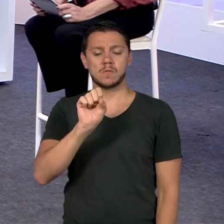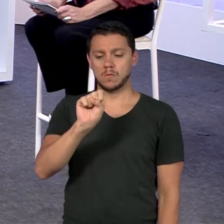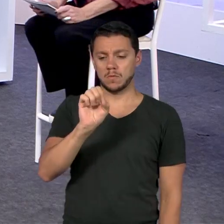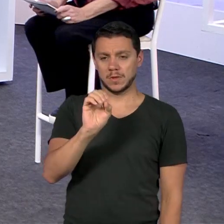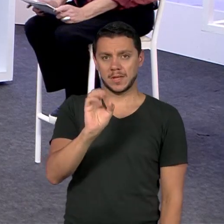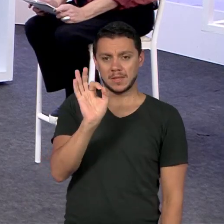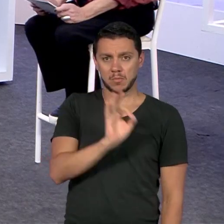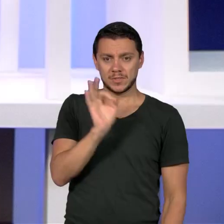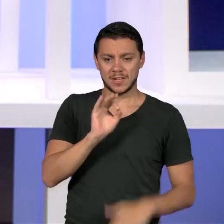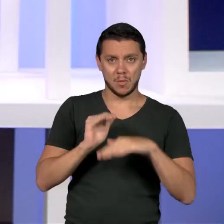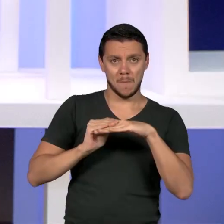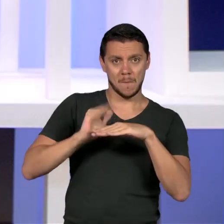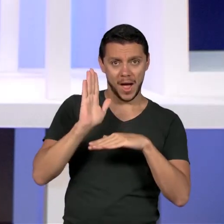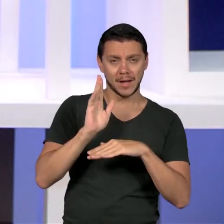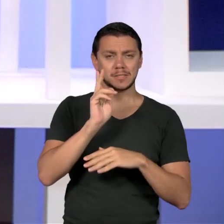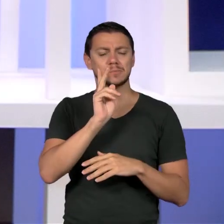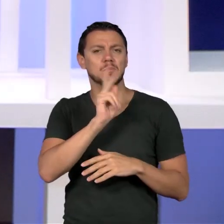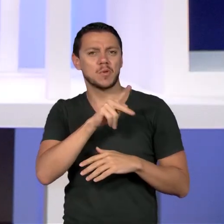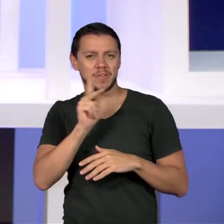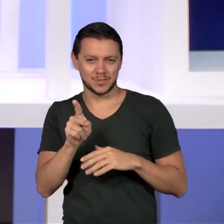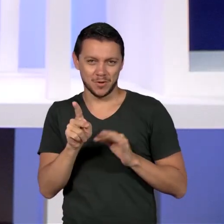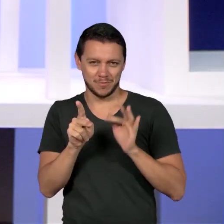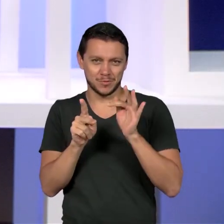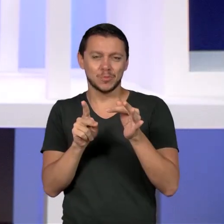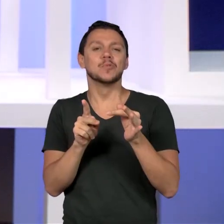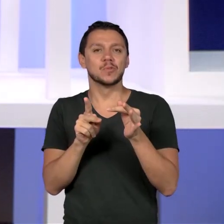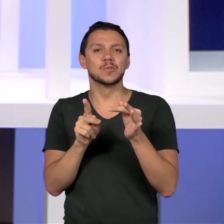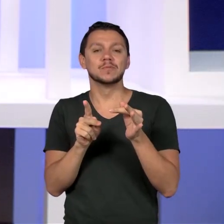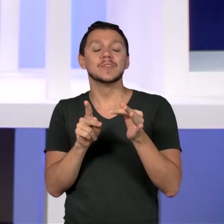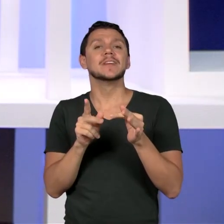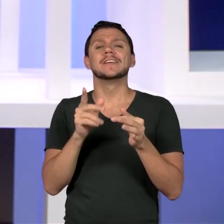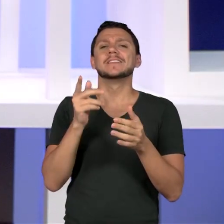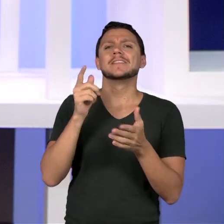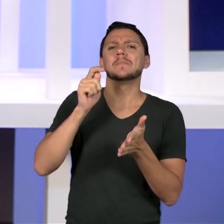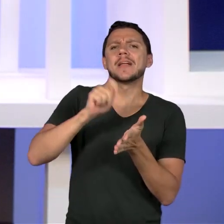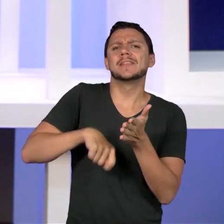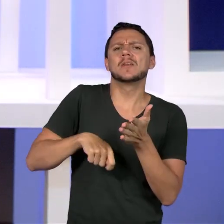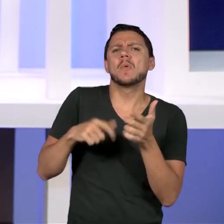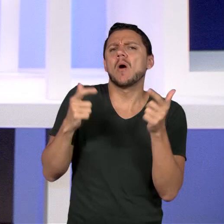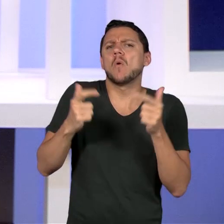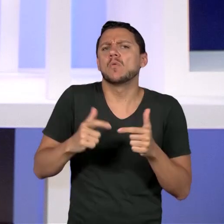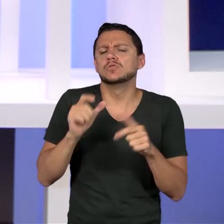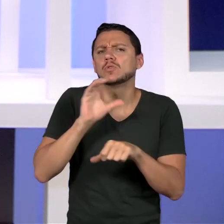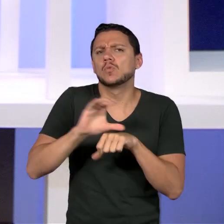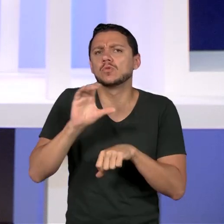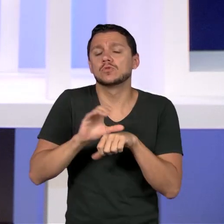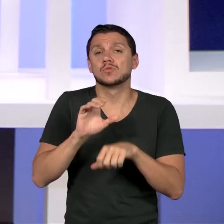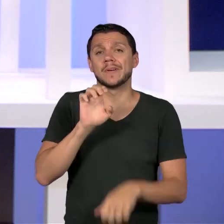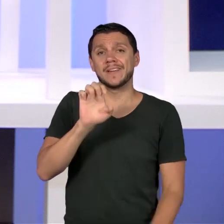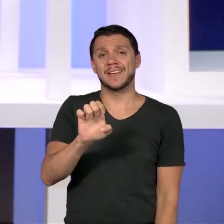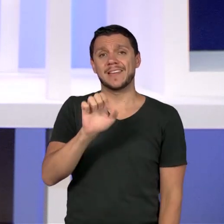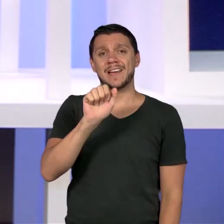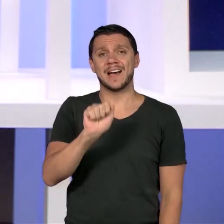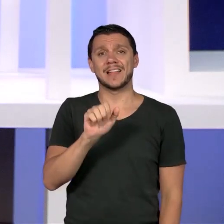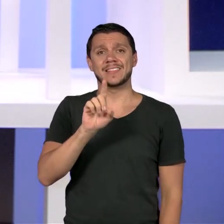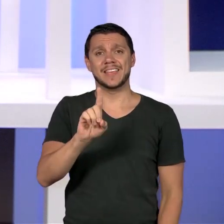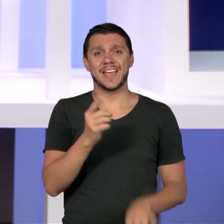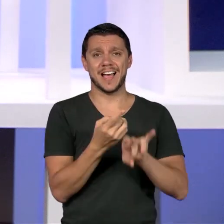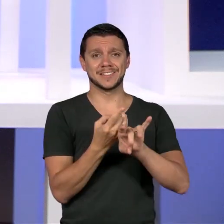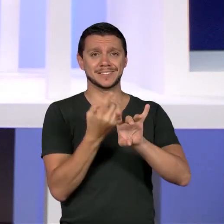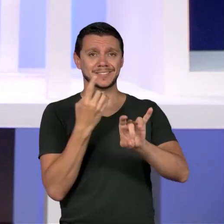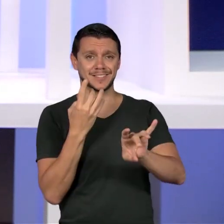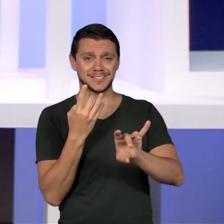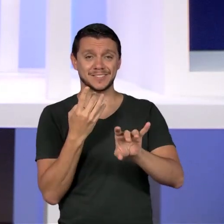estão hoje matriculados em cursos EAD. Nem sempre de boa qualidade, como a gente